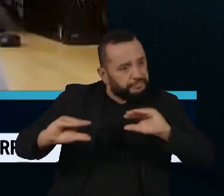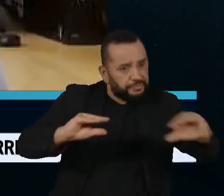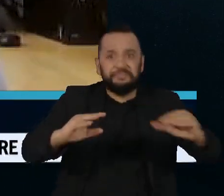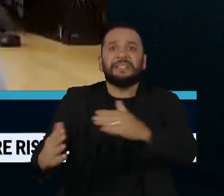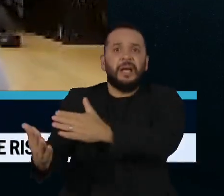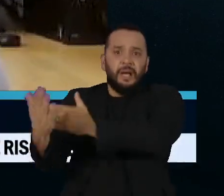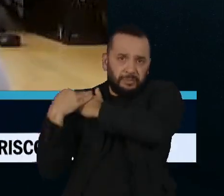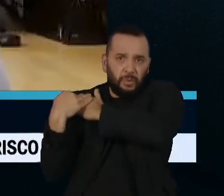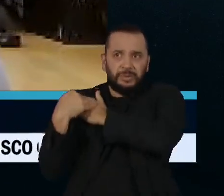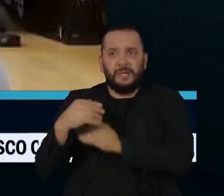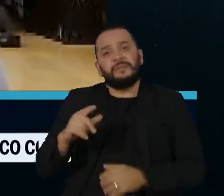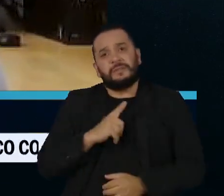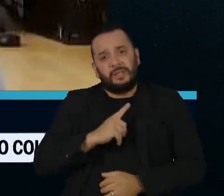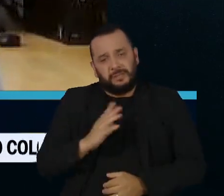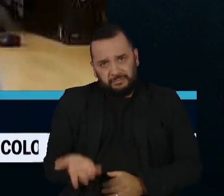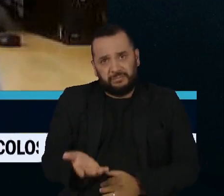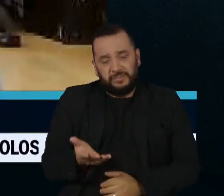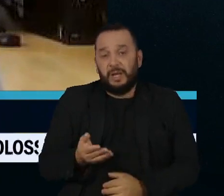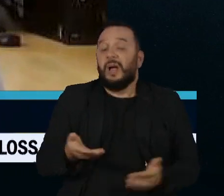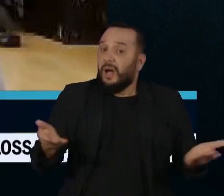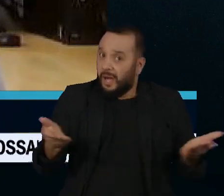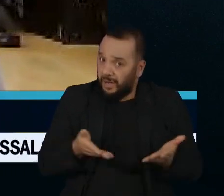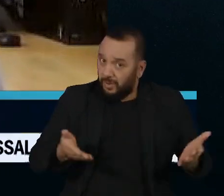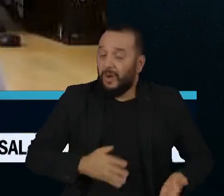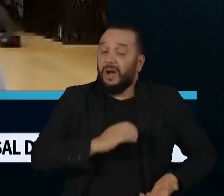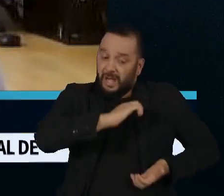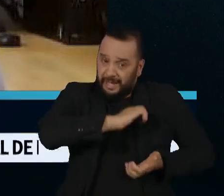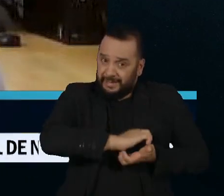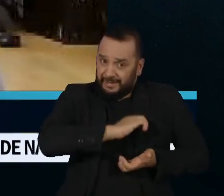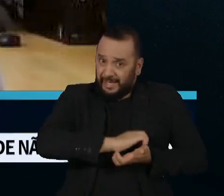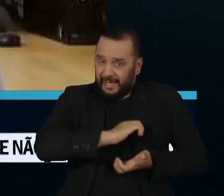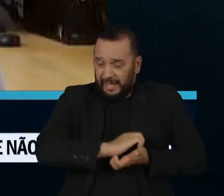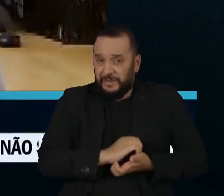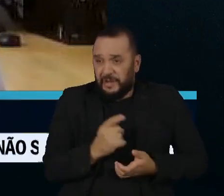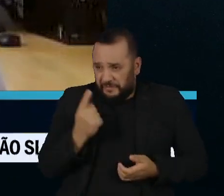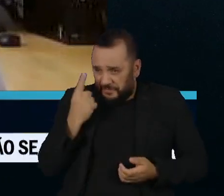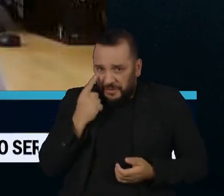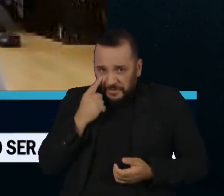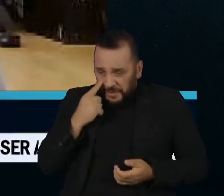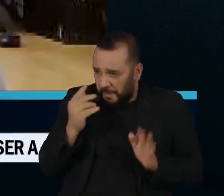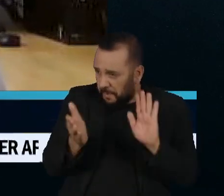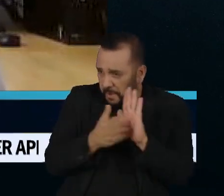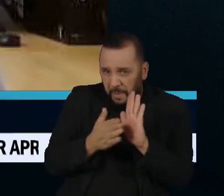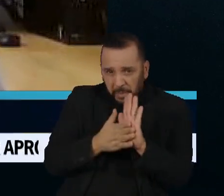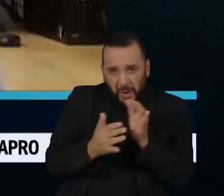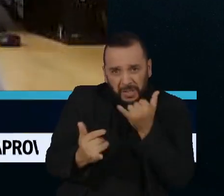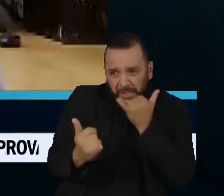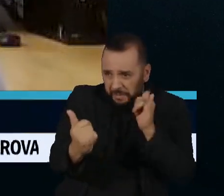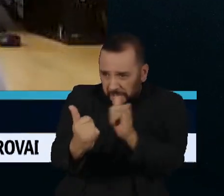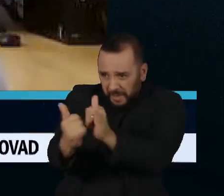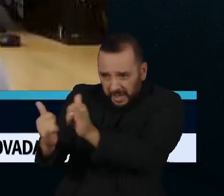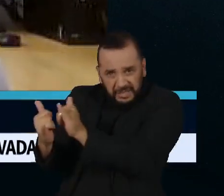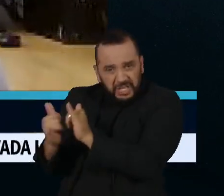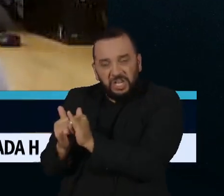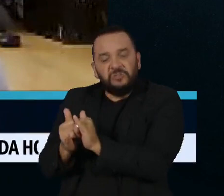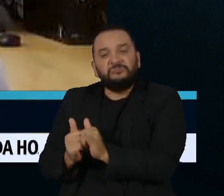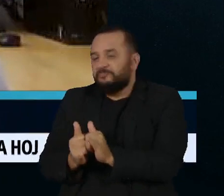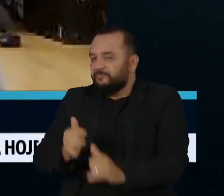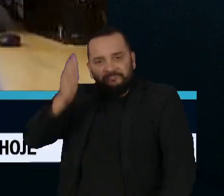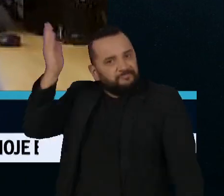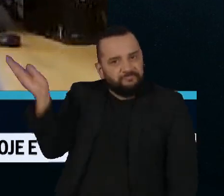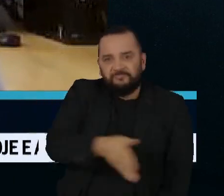possibilidade do Supremo Tribunal Federal suspender a tramitação dessa proposta de emenda constitucional se